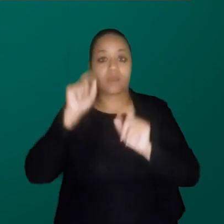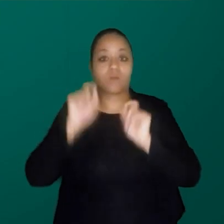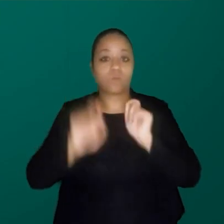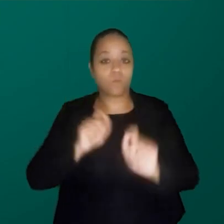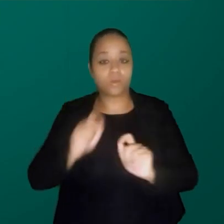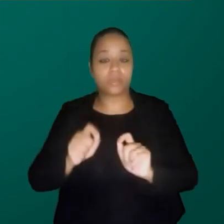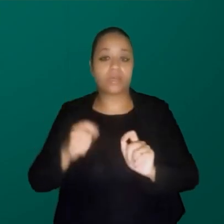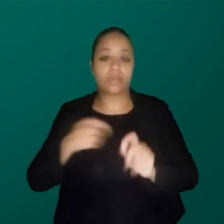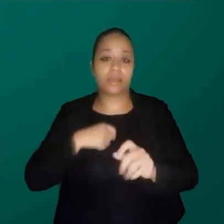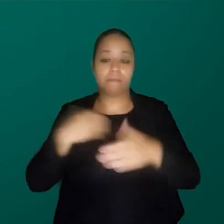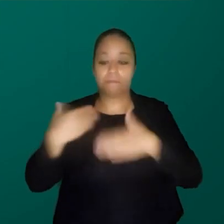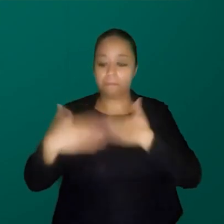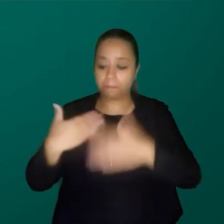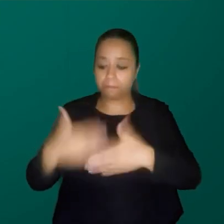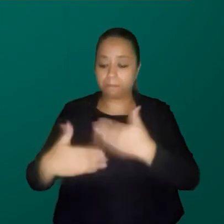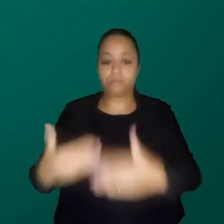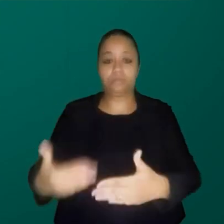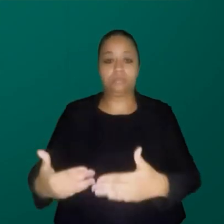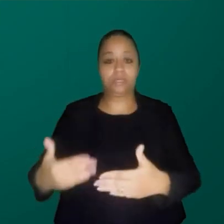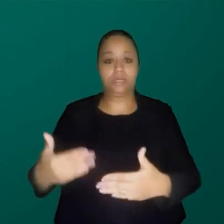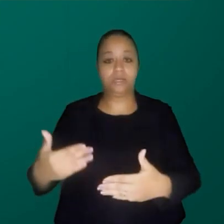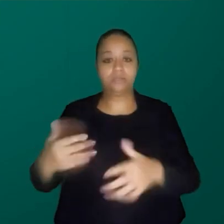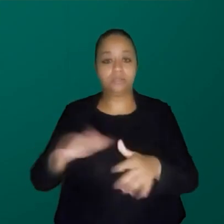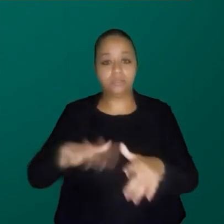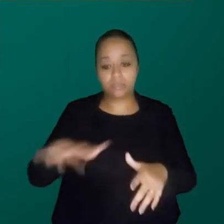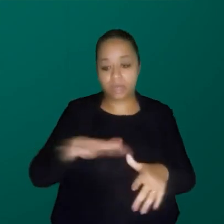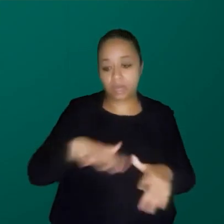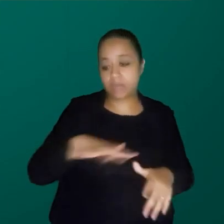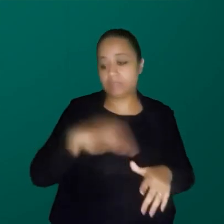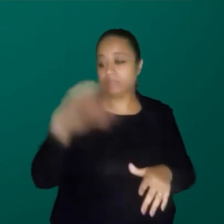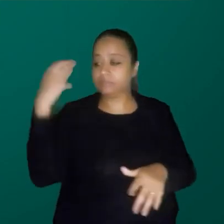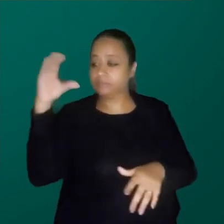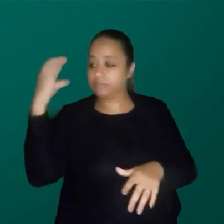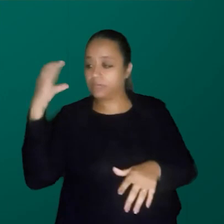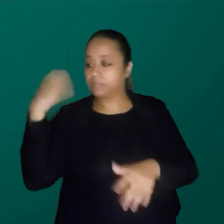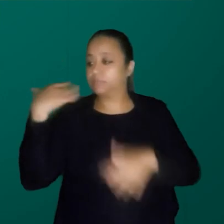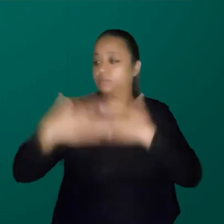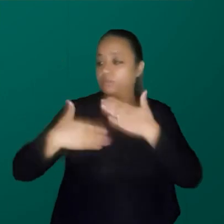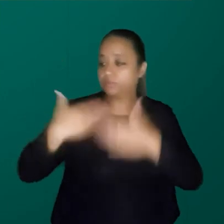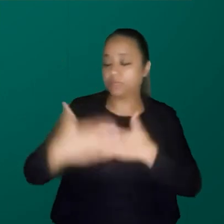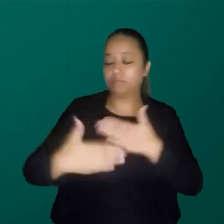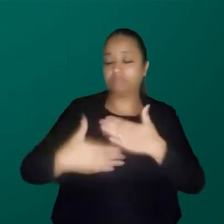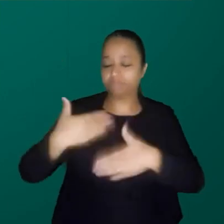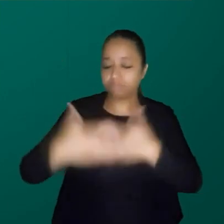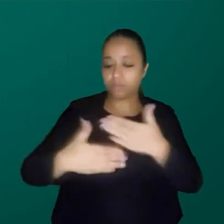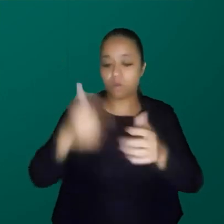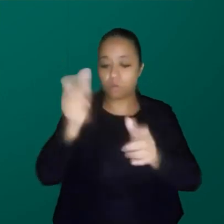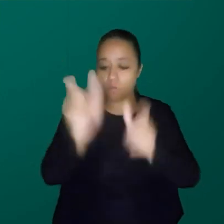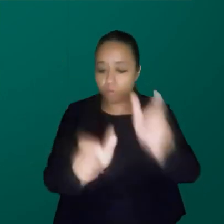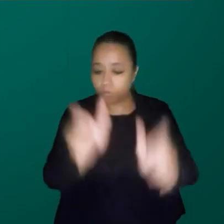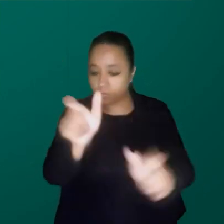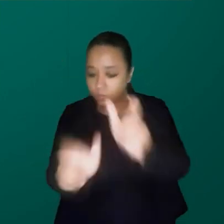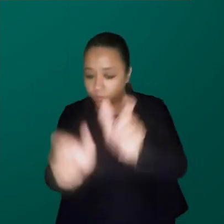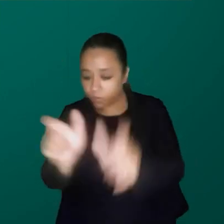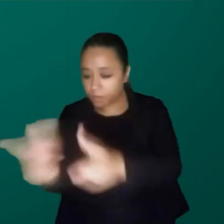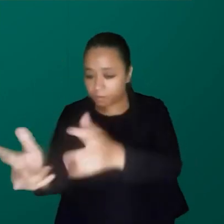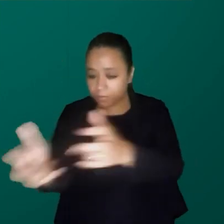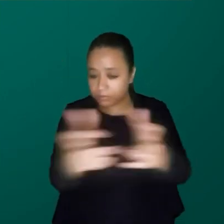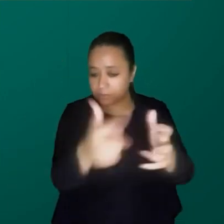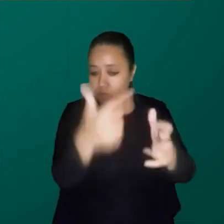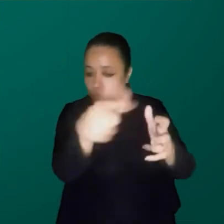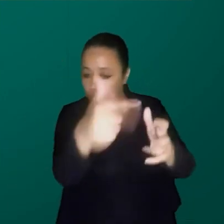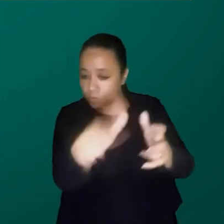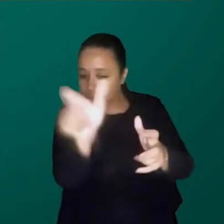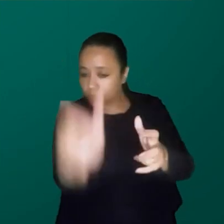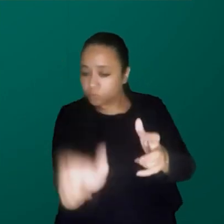esse processo no nosso campo, nas ciências, esse processo de construção do outro, de construção do que é o conhecimento